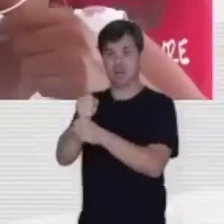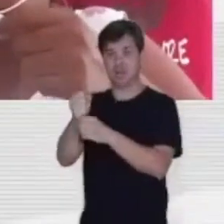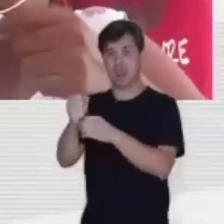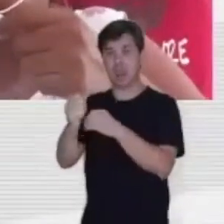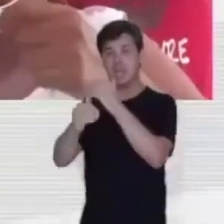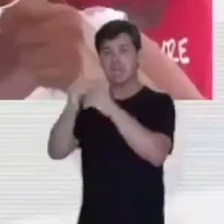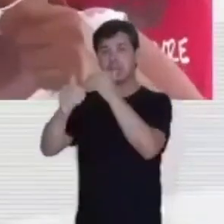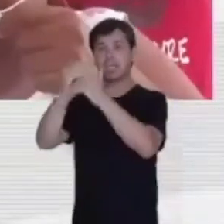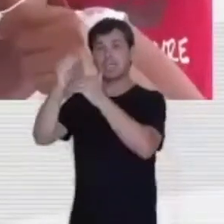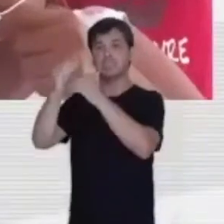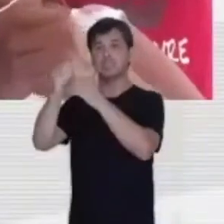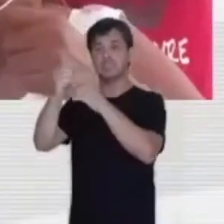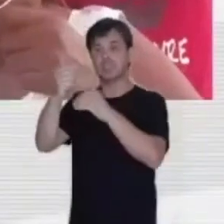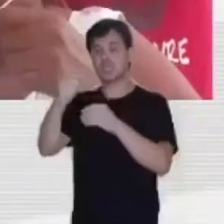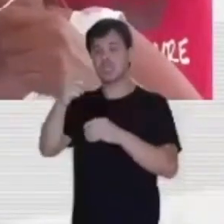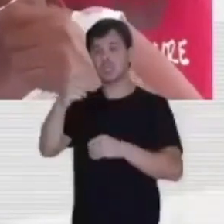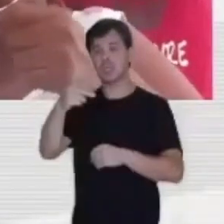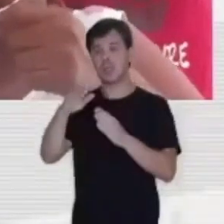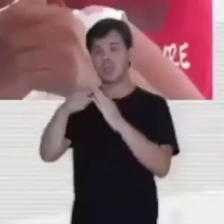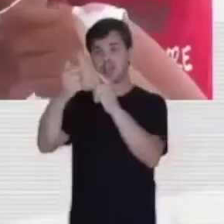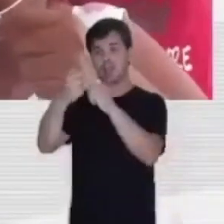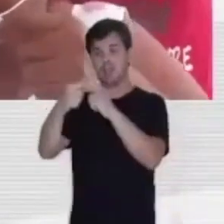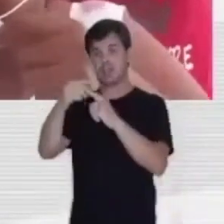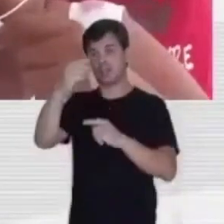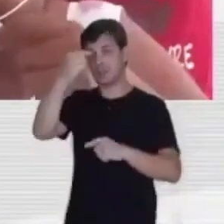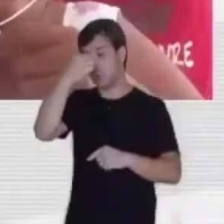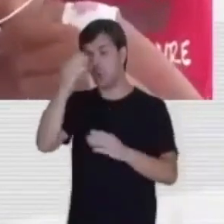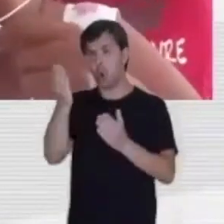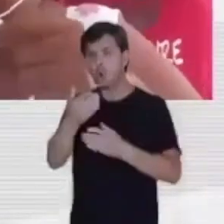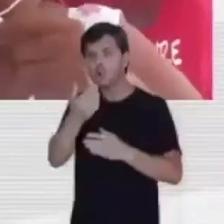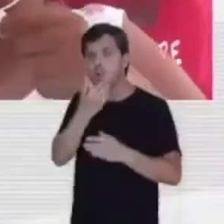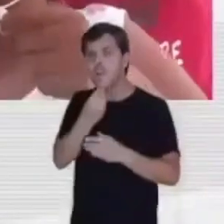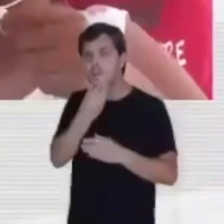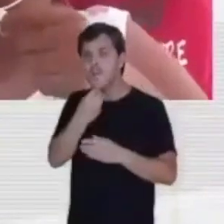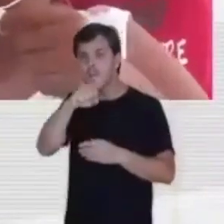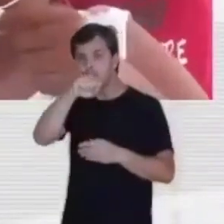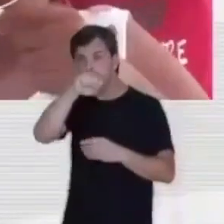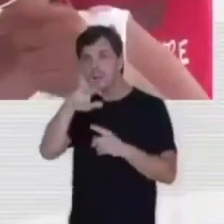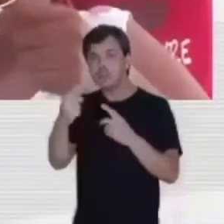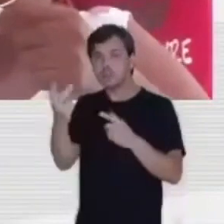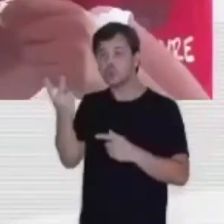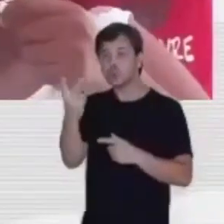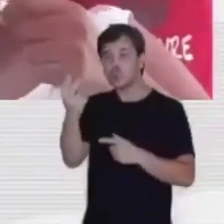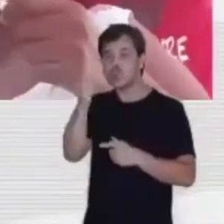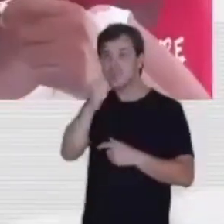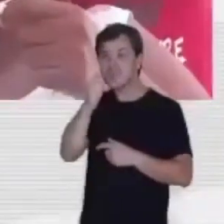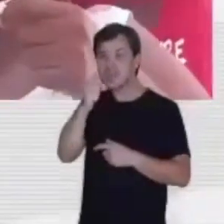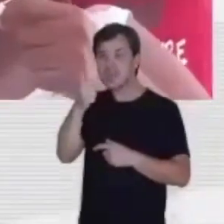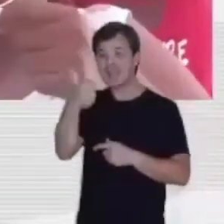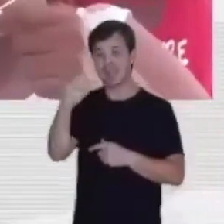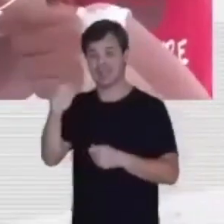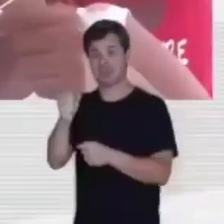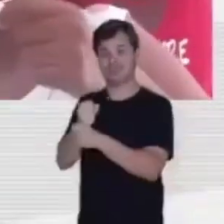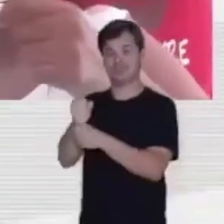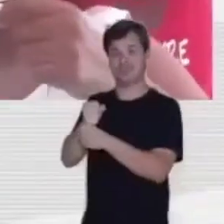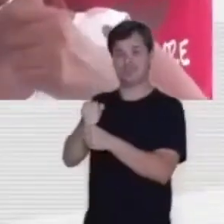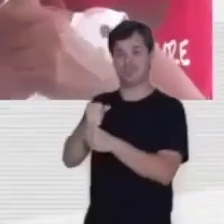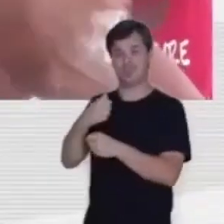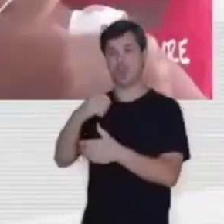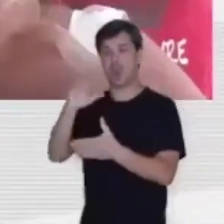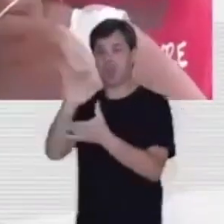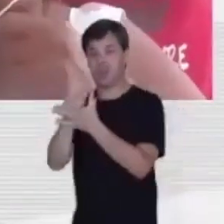cresci na igreja evangélica, hoje sou mãe, estão aqui minhas filhas de duas meninas de 10 anos de idade, sou